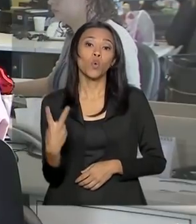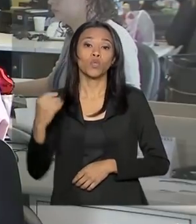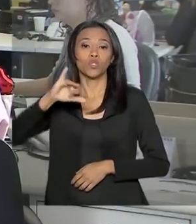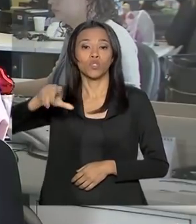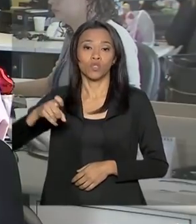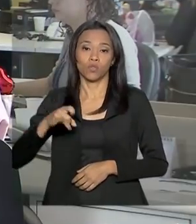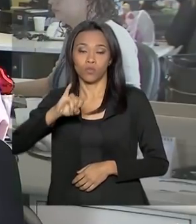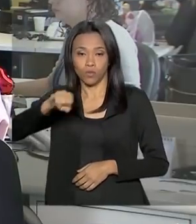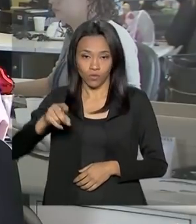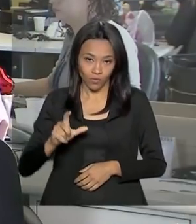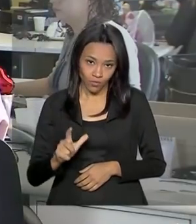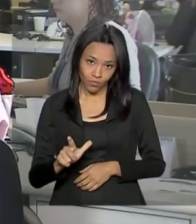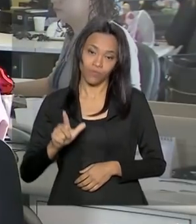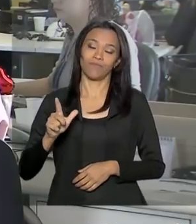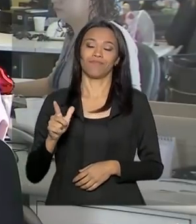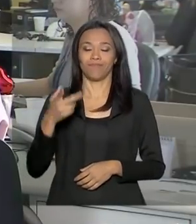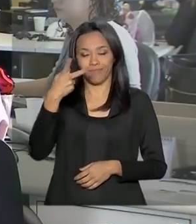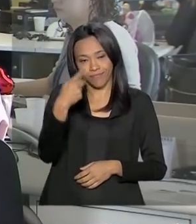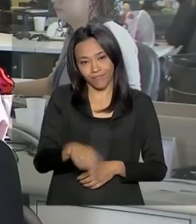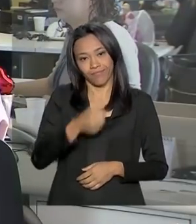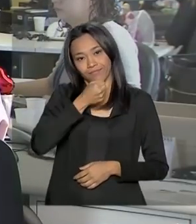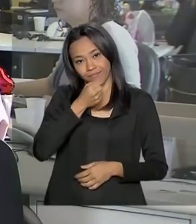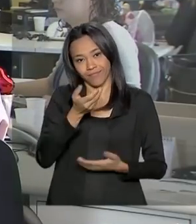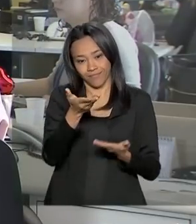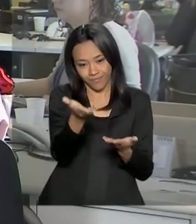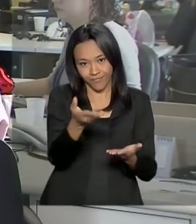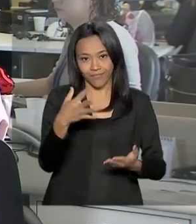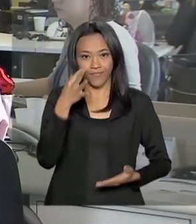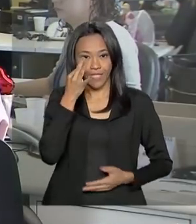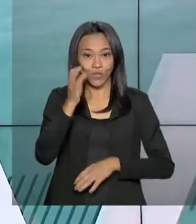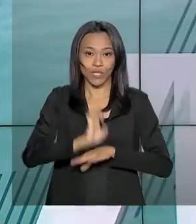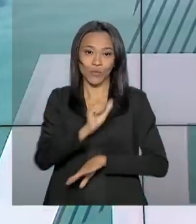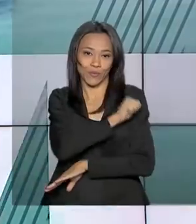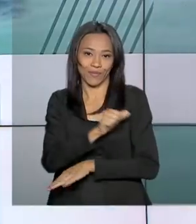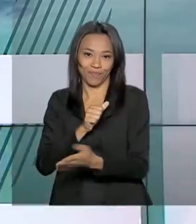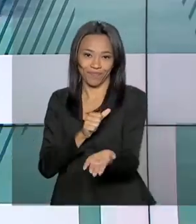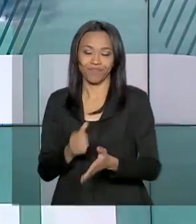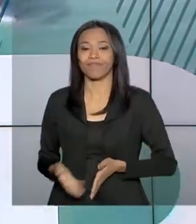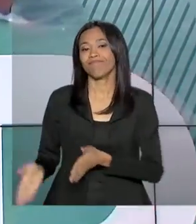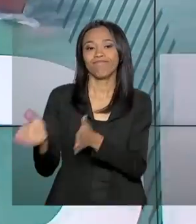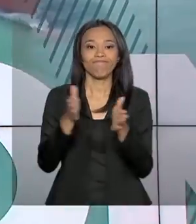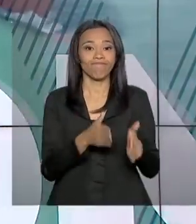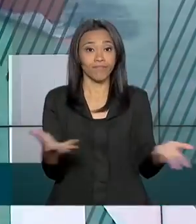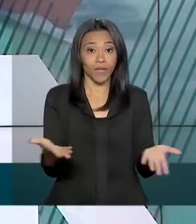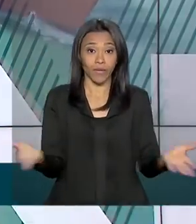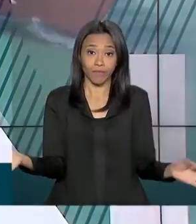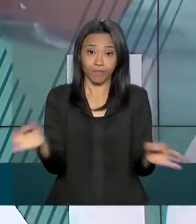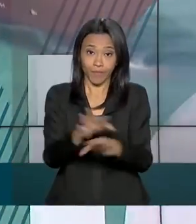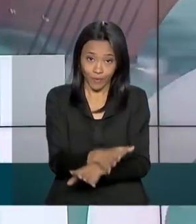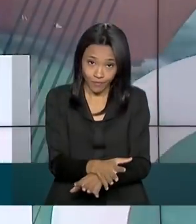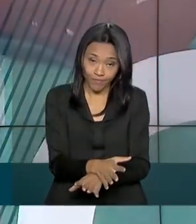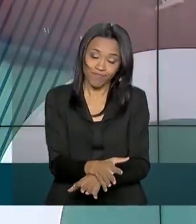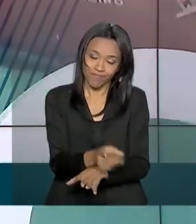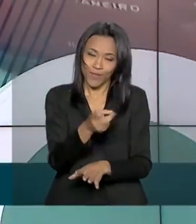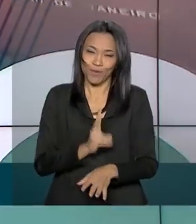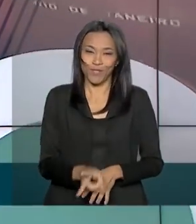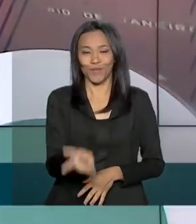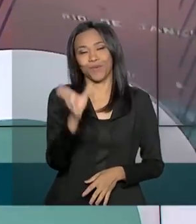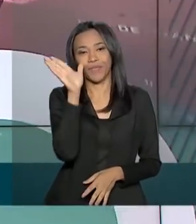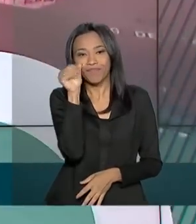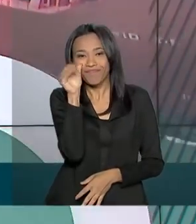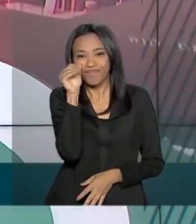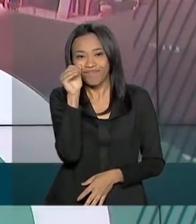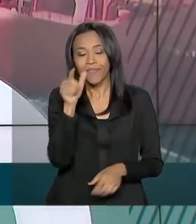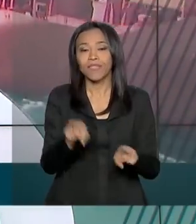julho. Do Rio de Janeiro, Alessandra Lago, para o Governo Agora. E o Governo Agora fica por aqui. Continue nos